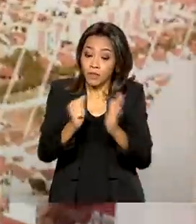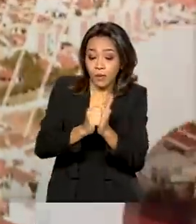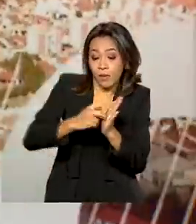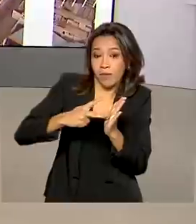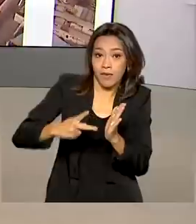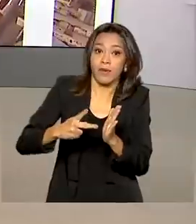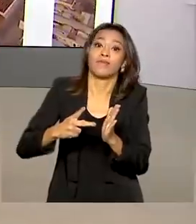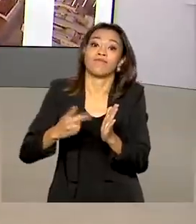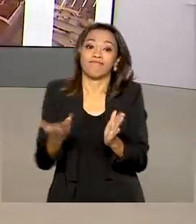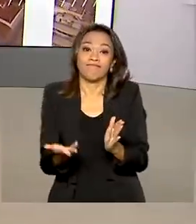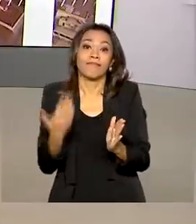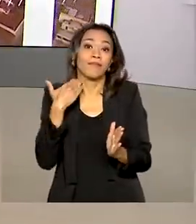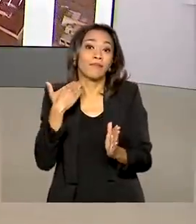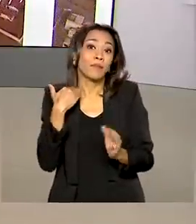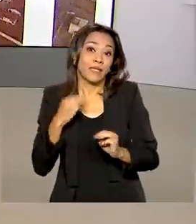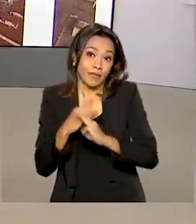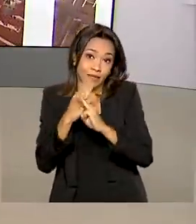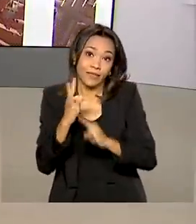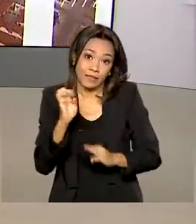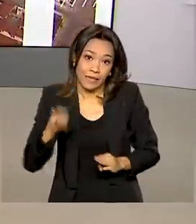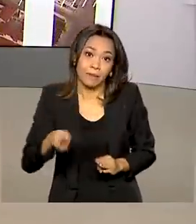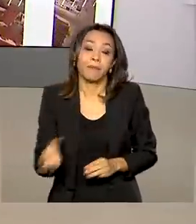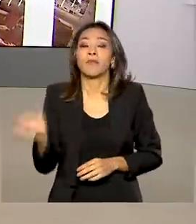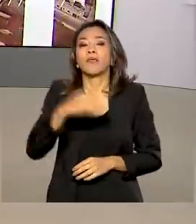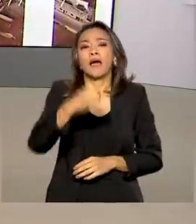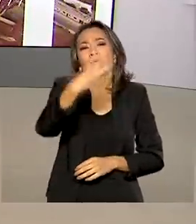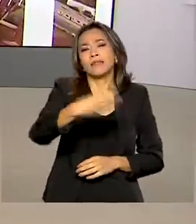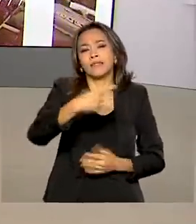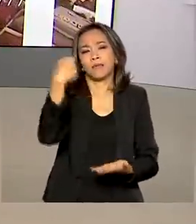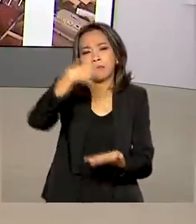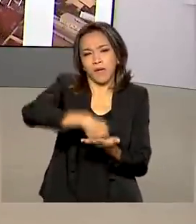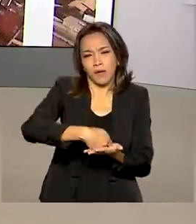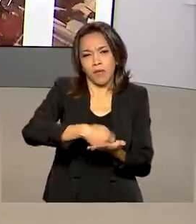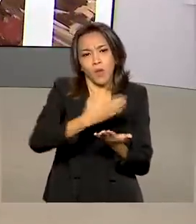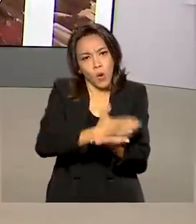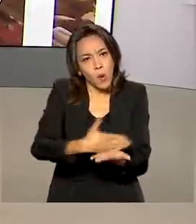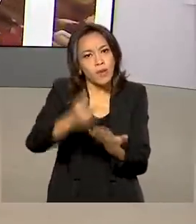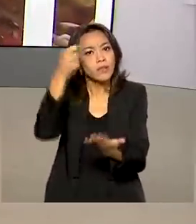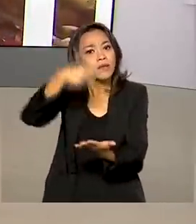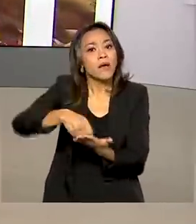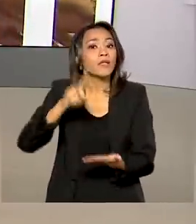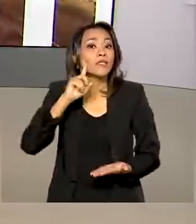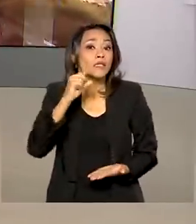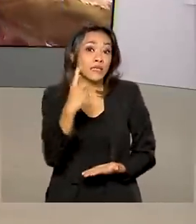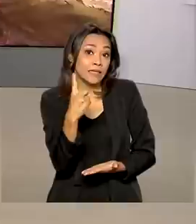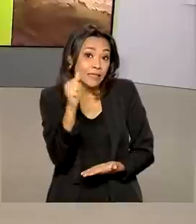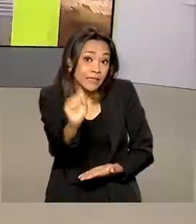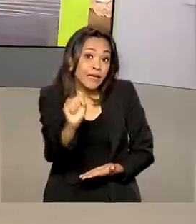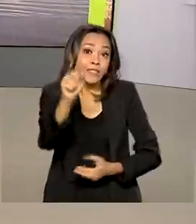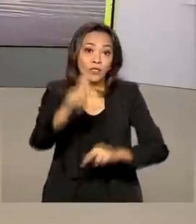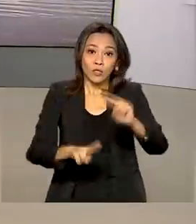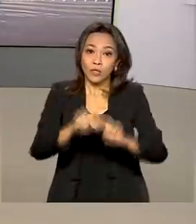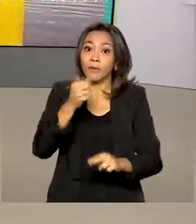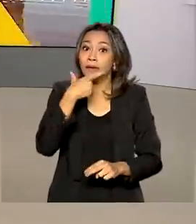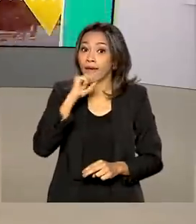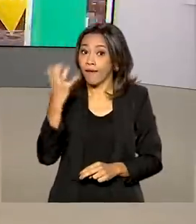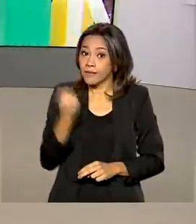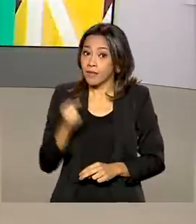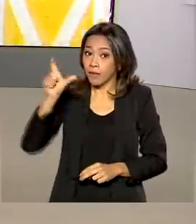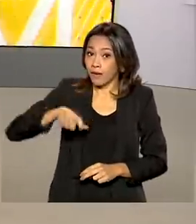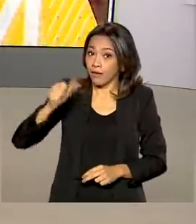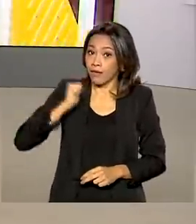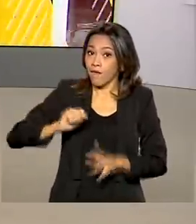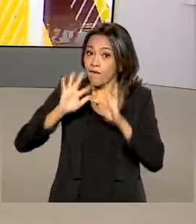Caixa Tem. A terceira parcela do benefício começa a ser paga em 17 de junho, para quem recebe o Bolsa